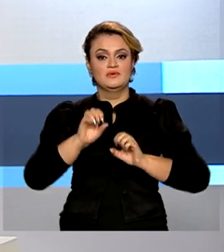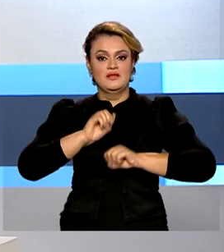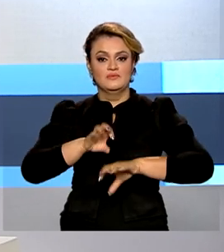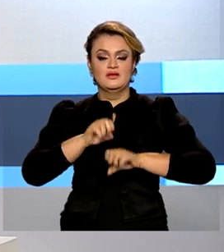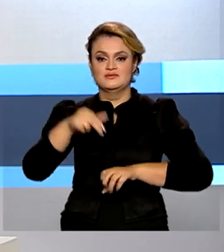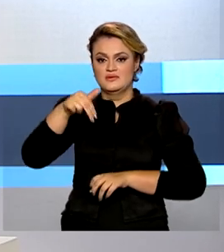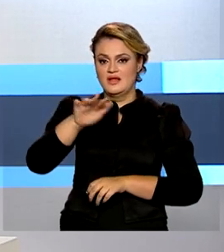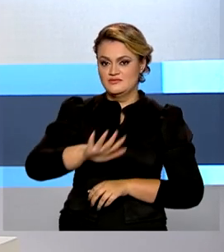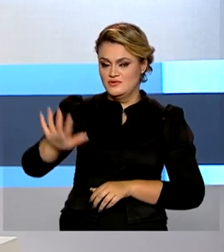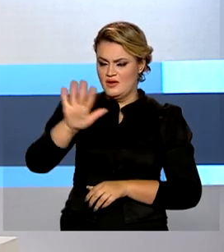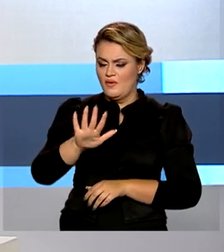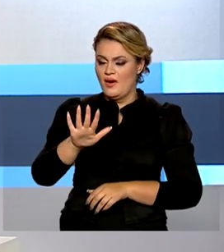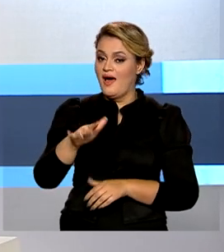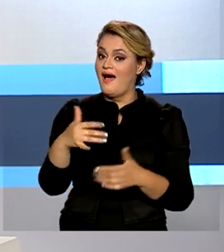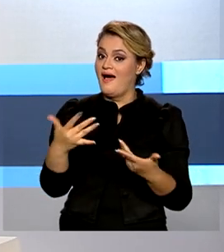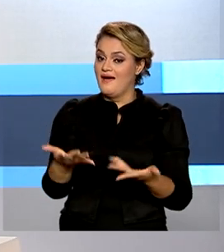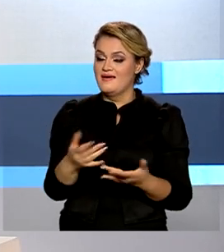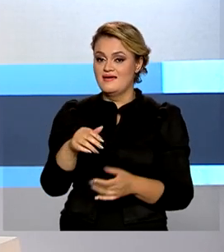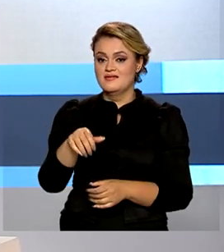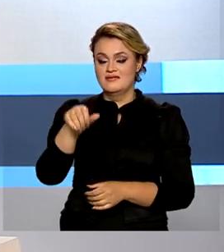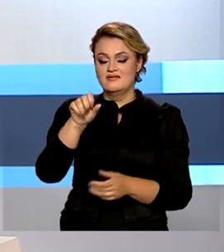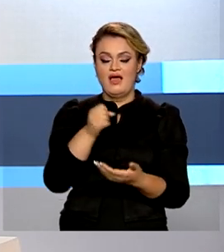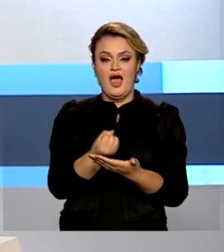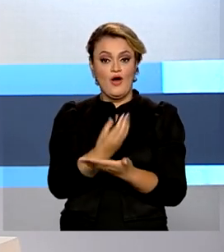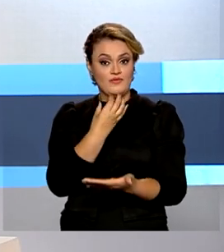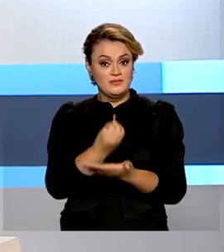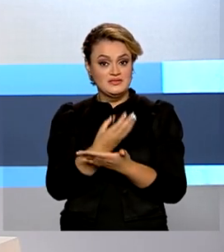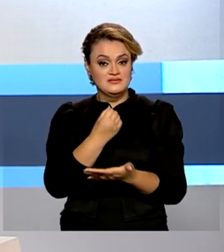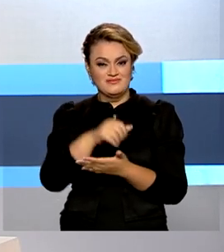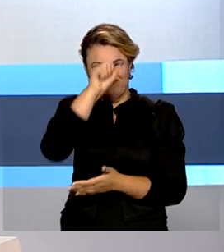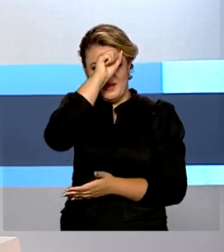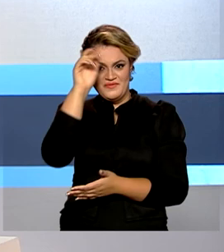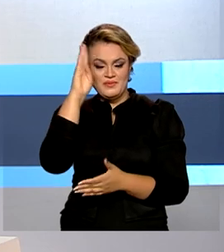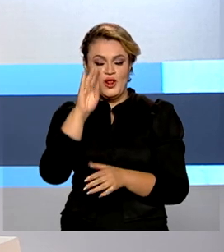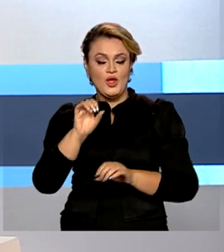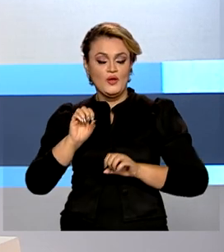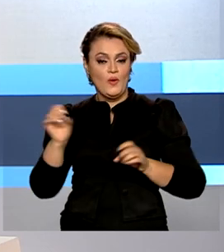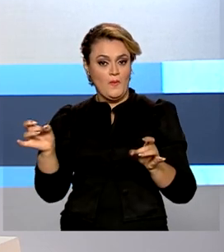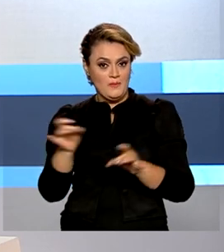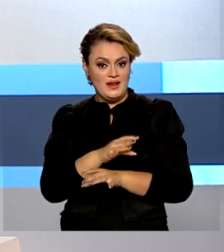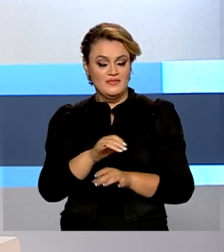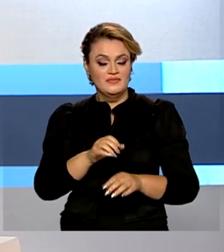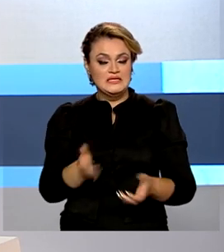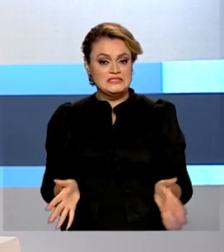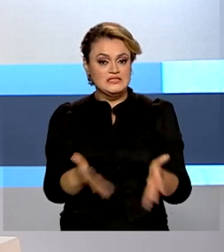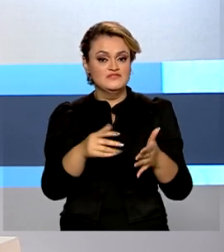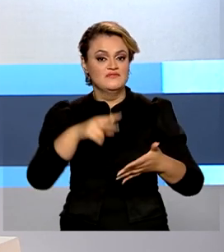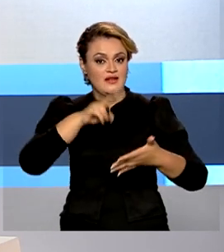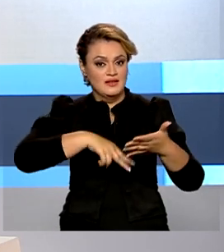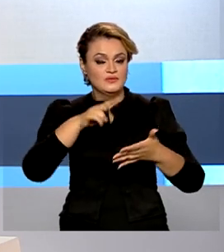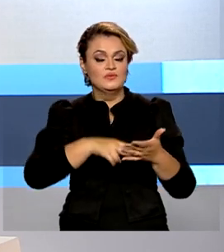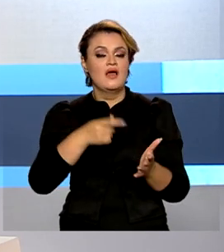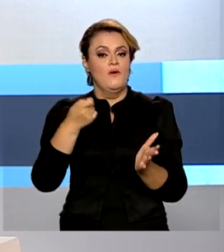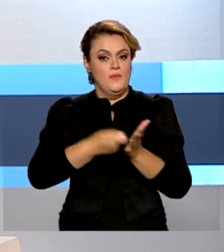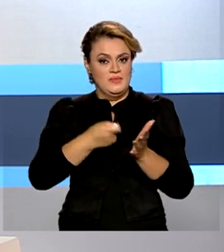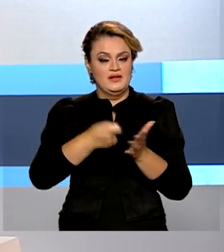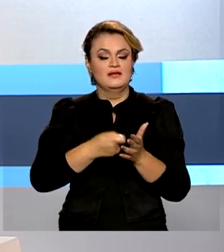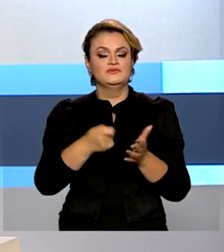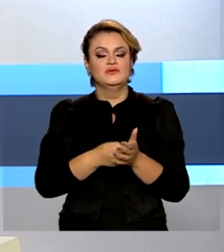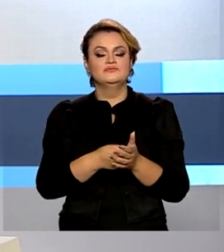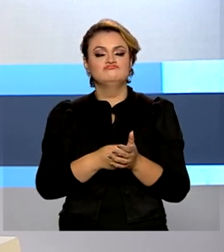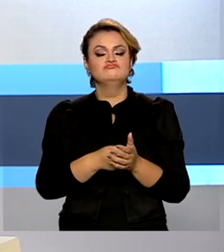nacional. Com isso, a alfabetização plena e a formação de leitores agora são considerados